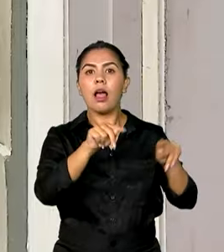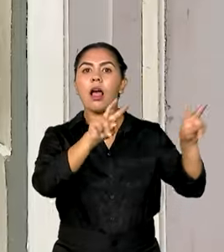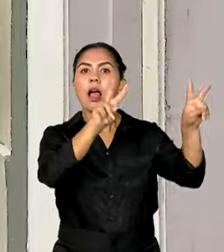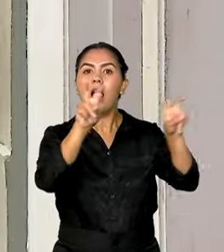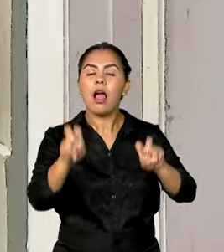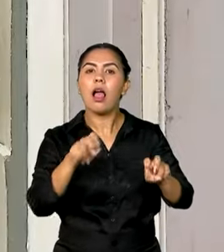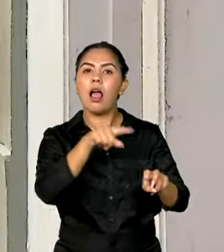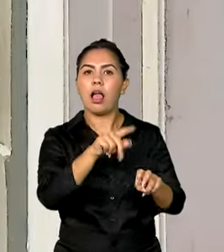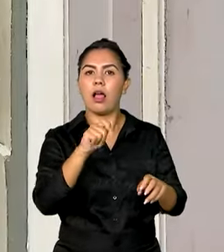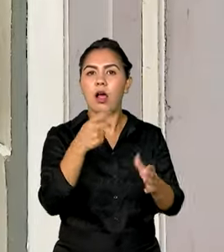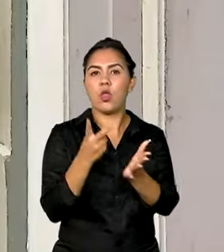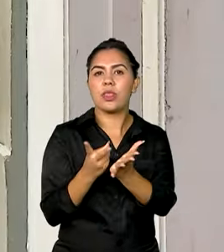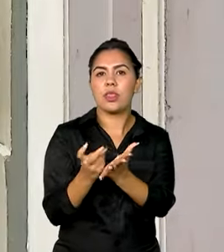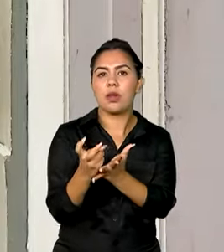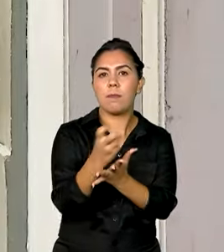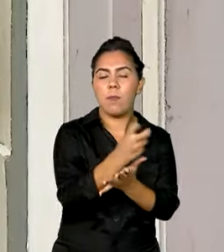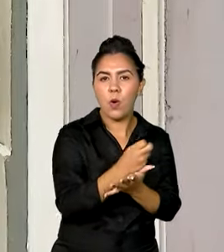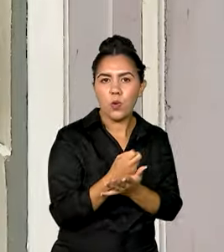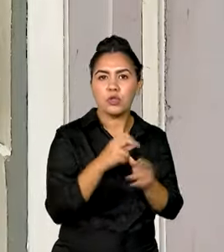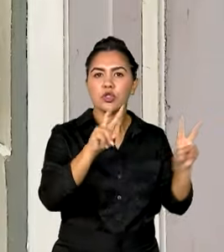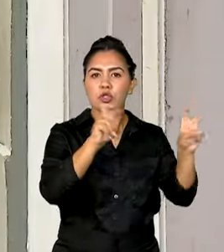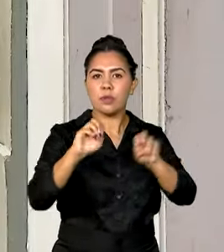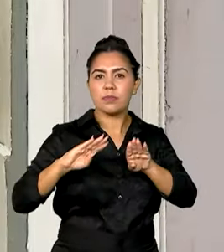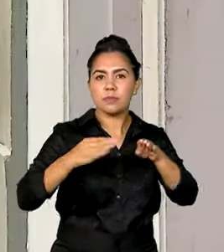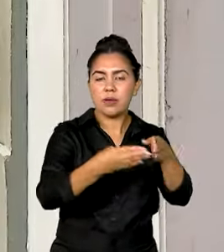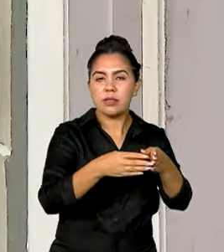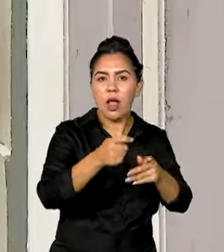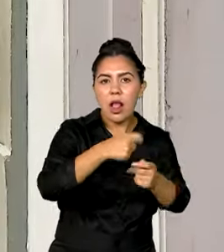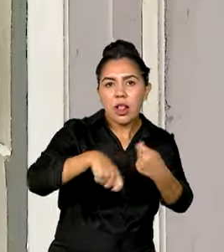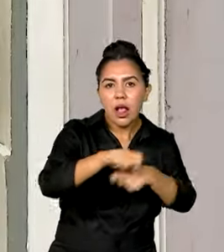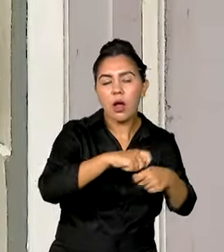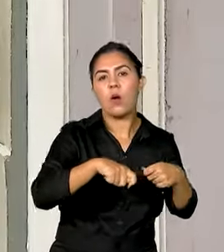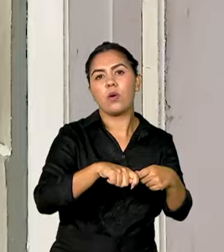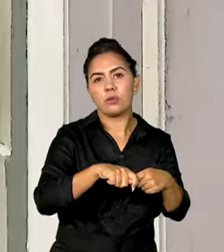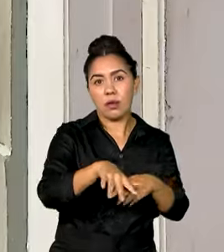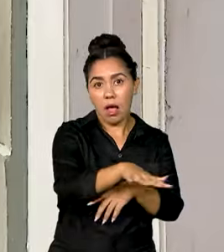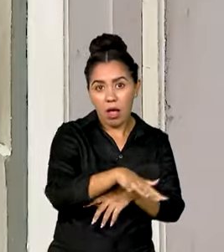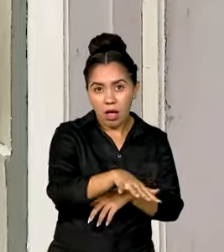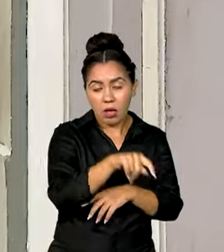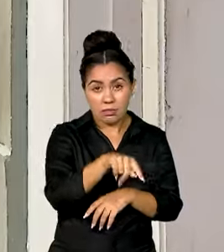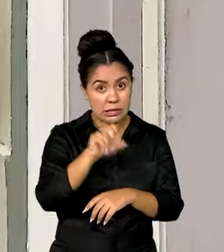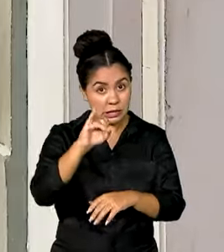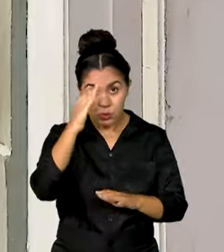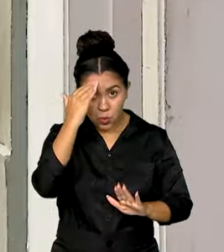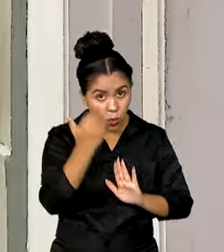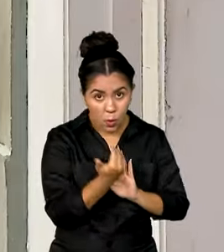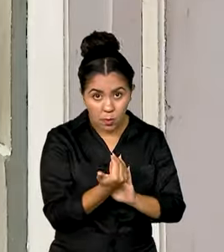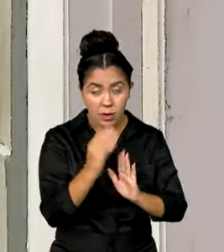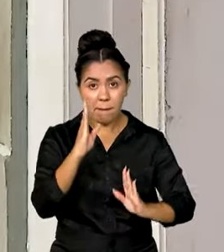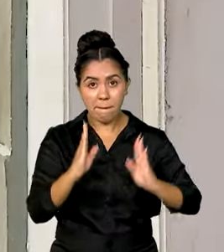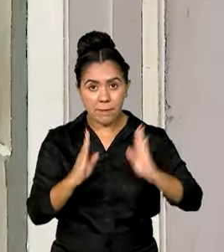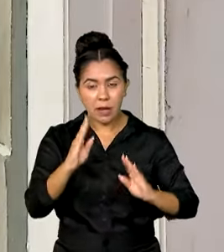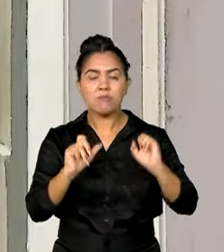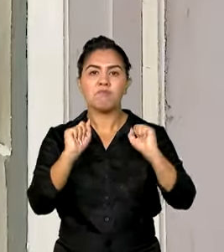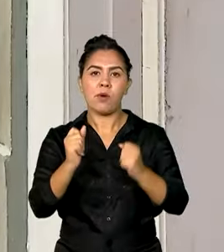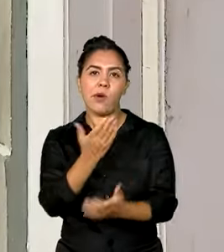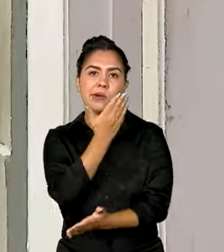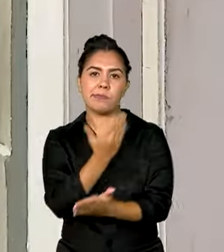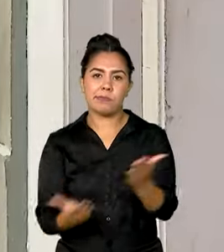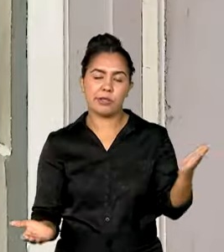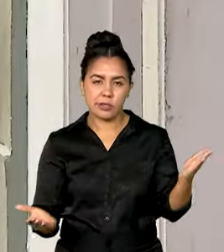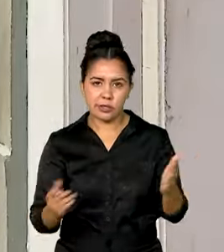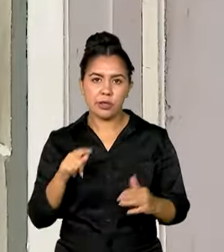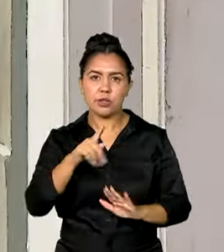especial destinado a pequenos negócios. E quem não cumprir esse prazo vai perder o direito a esse